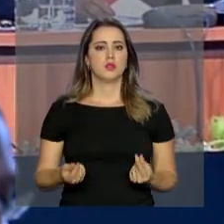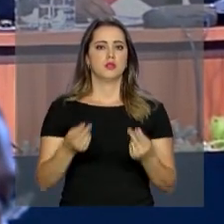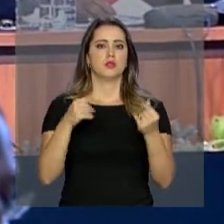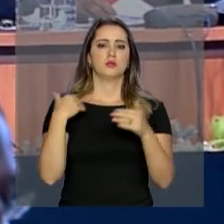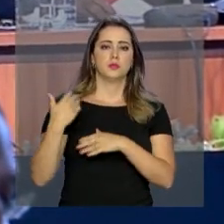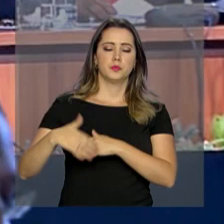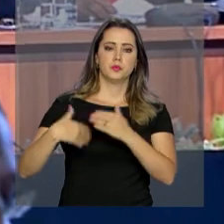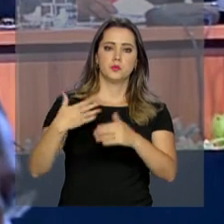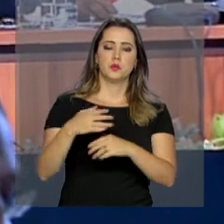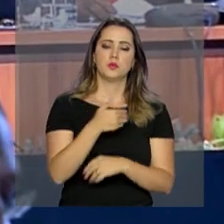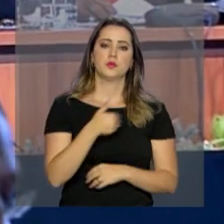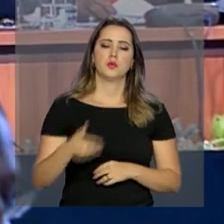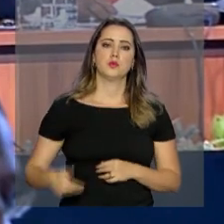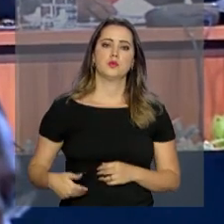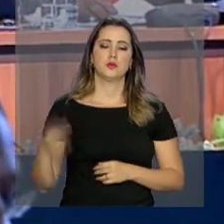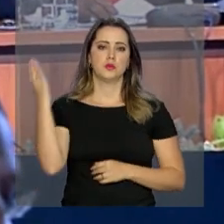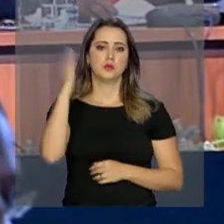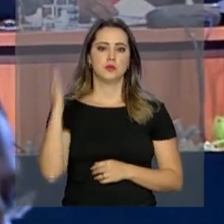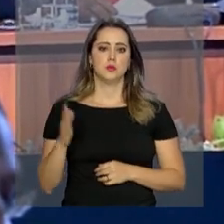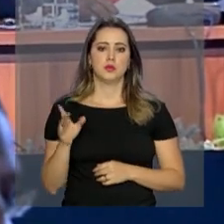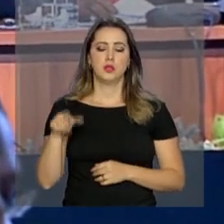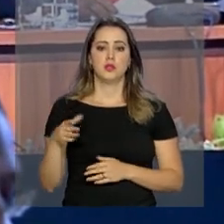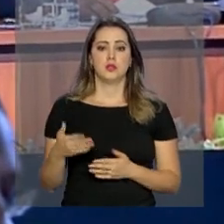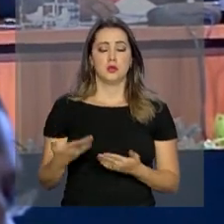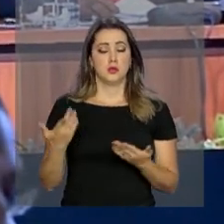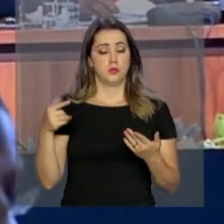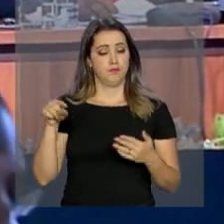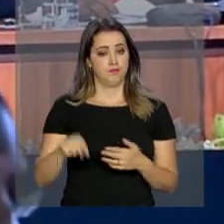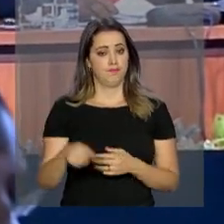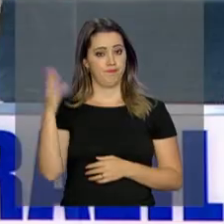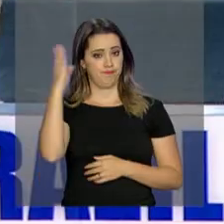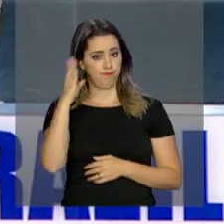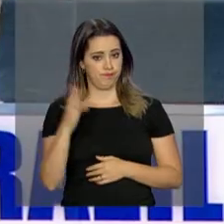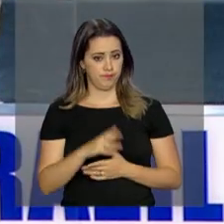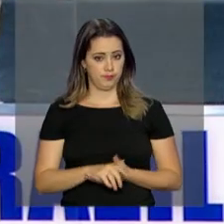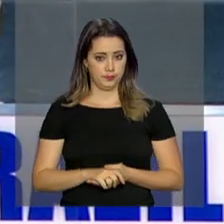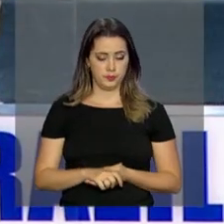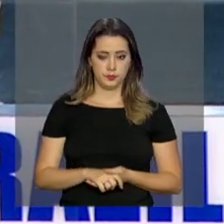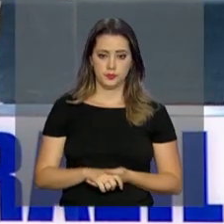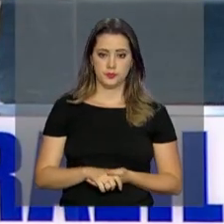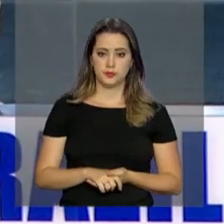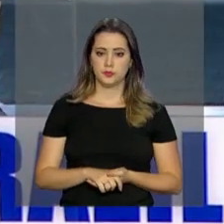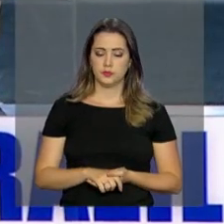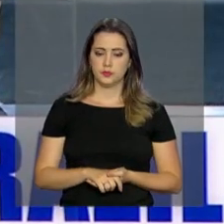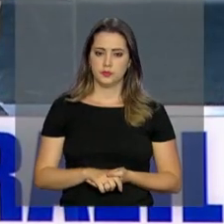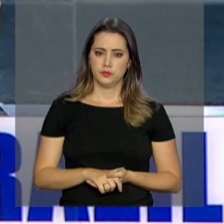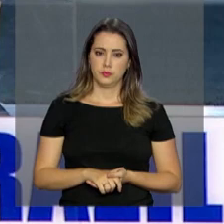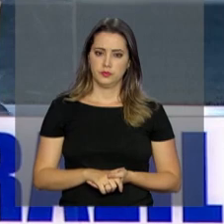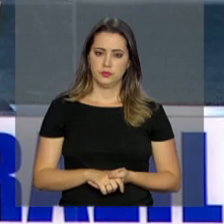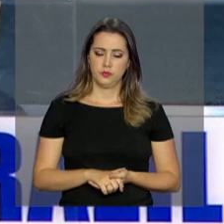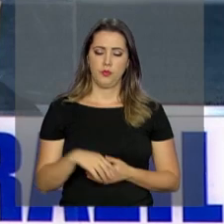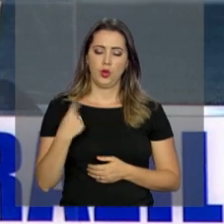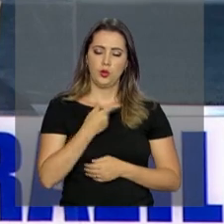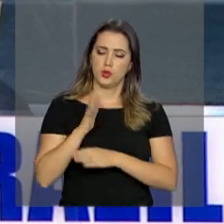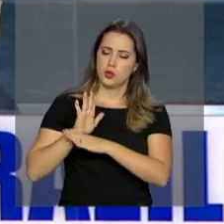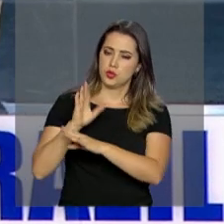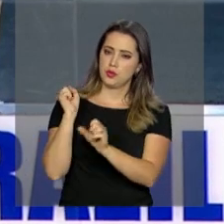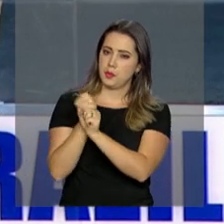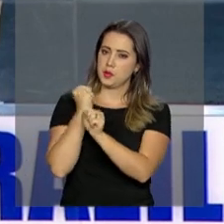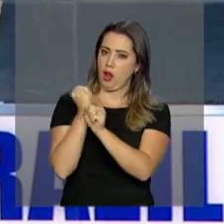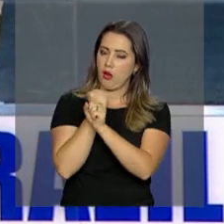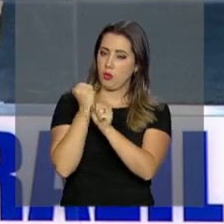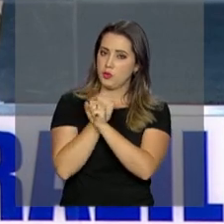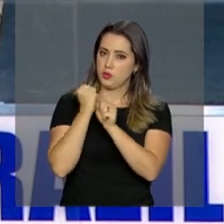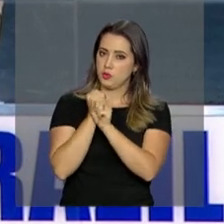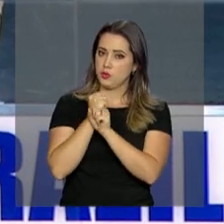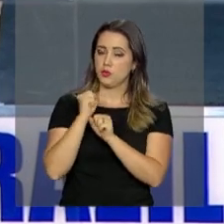nos últimos anos pelo governo brasileiro do lado de cá do Atlântico. Recentemente, auxiliamos a construção em São